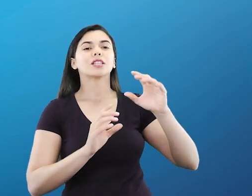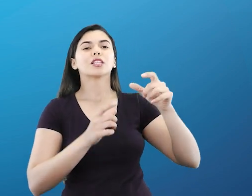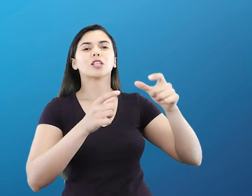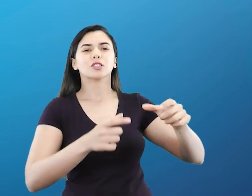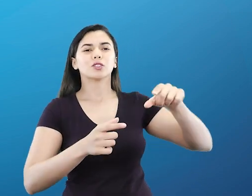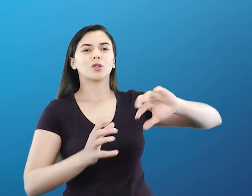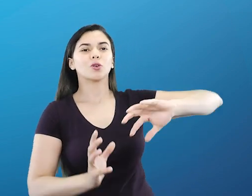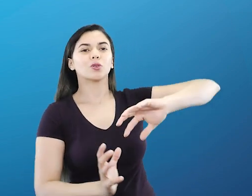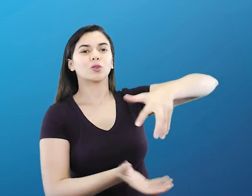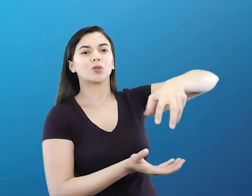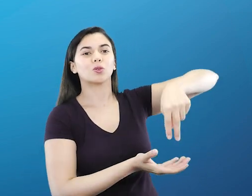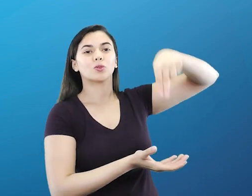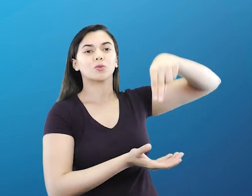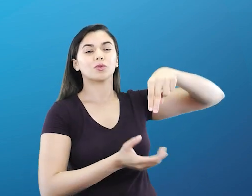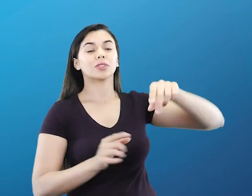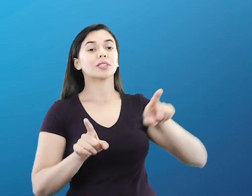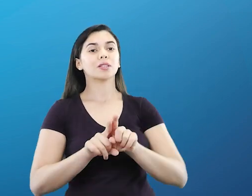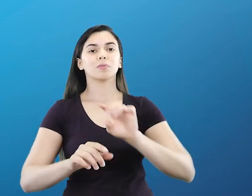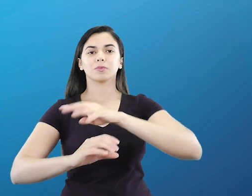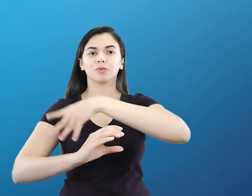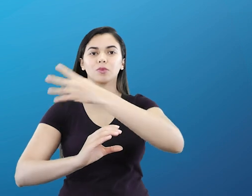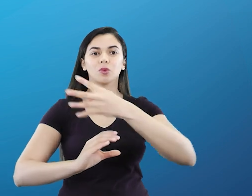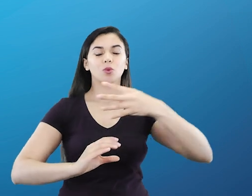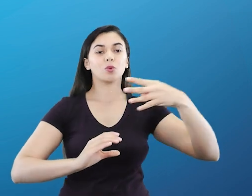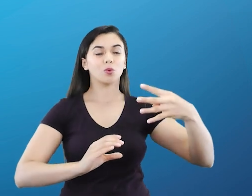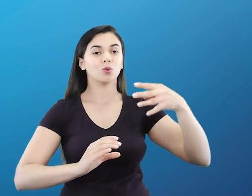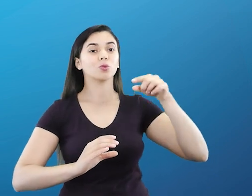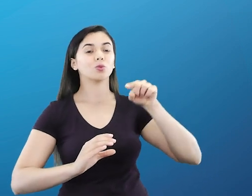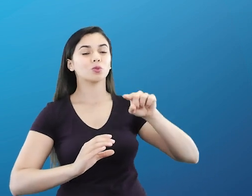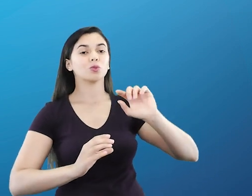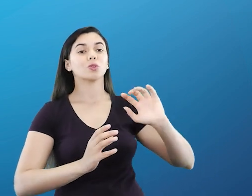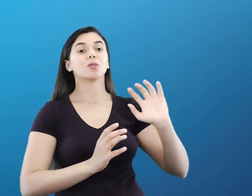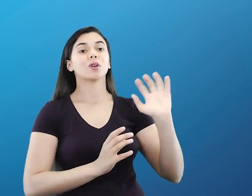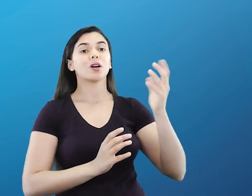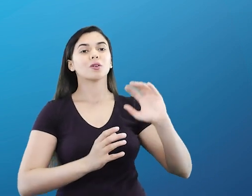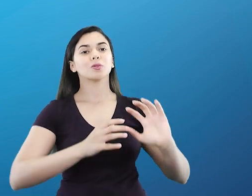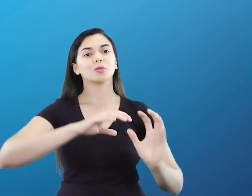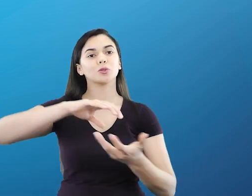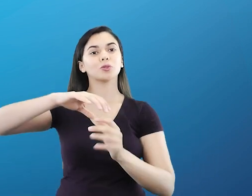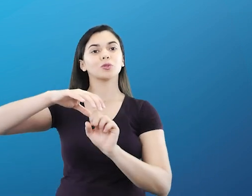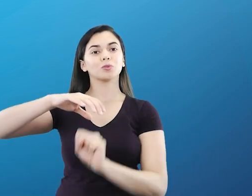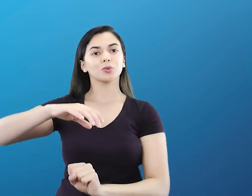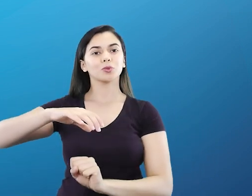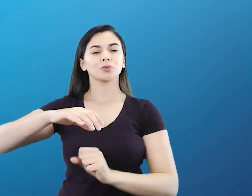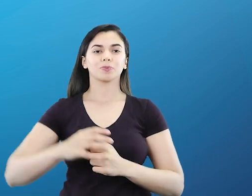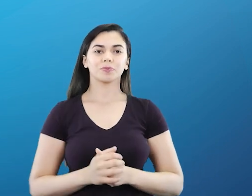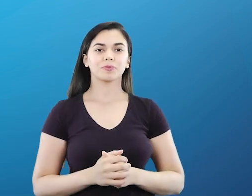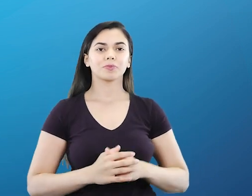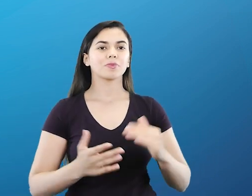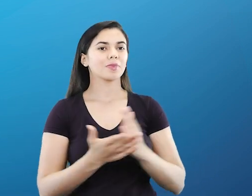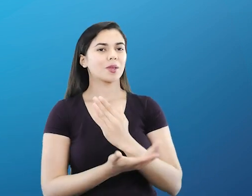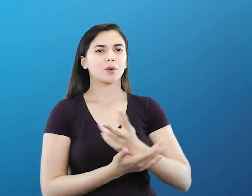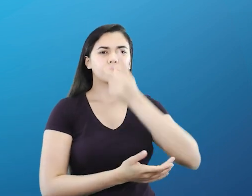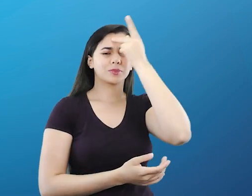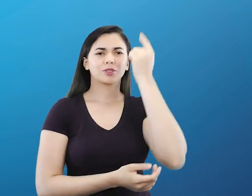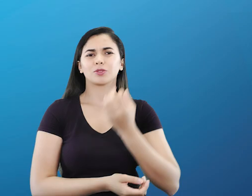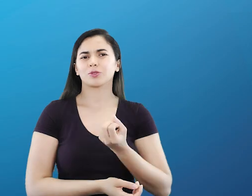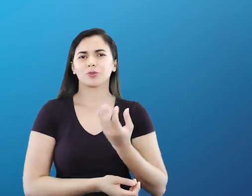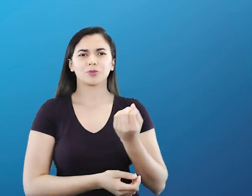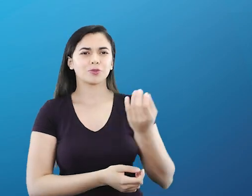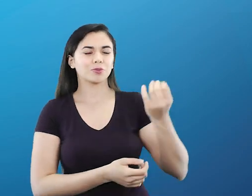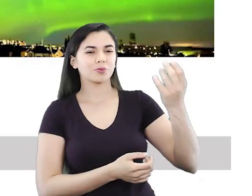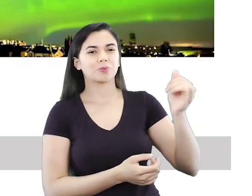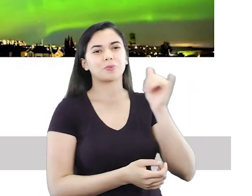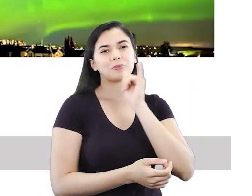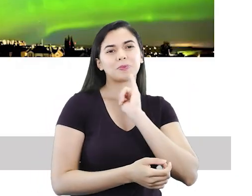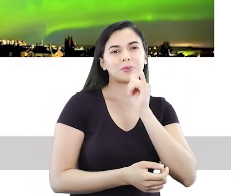norte. E aurora austral, quando acontece no extremo sul do hemisfério sul. Muitas pessoas viajam a esses locais,